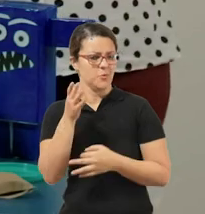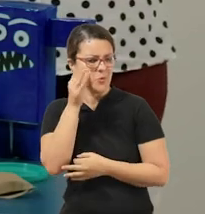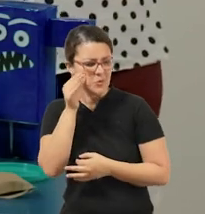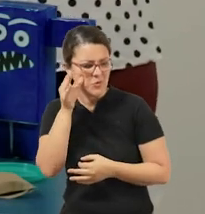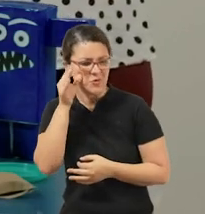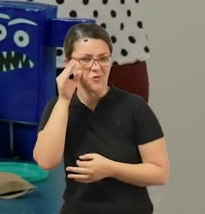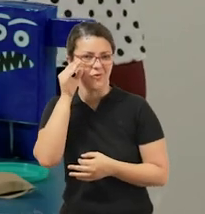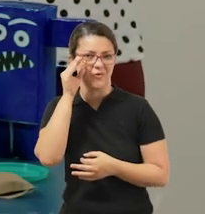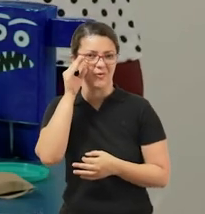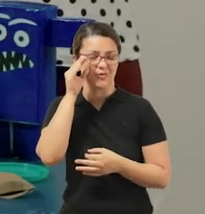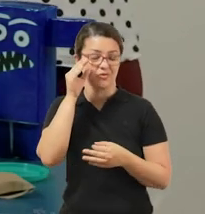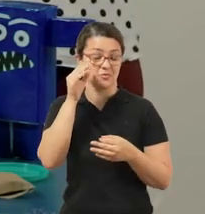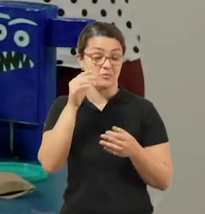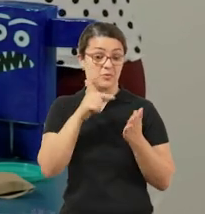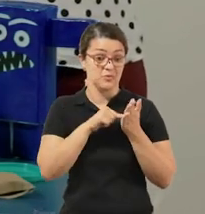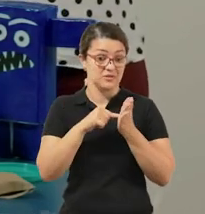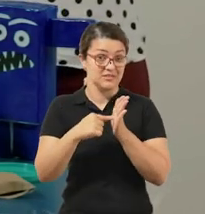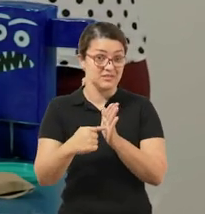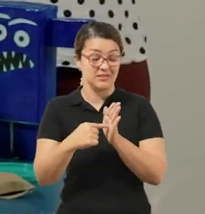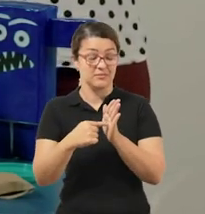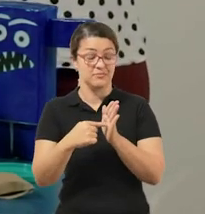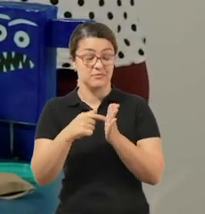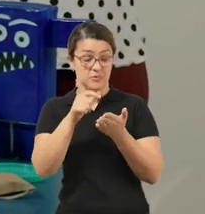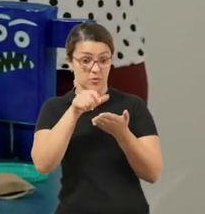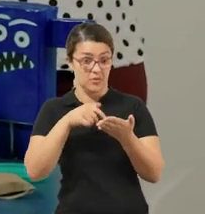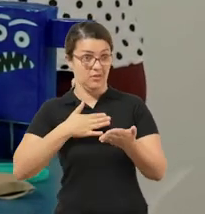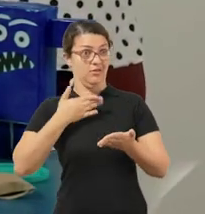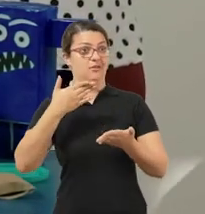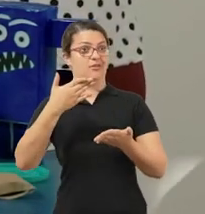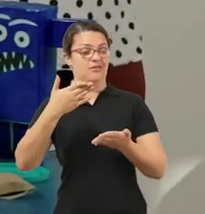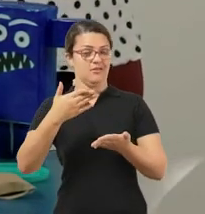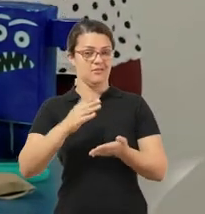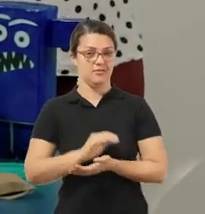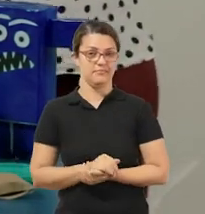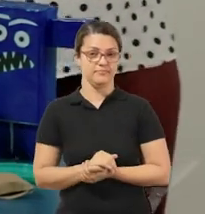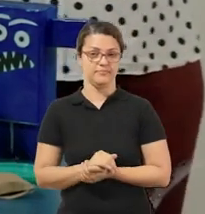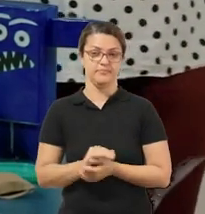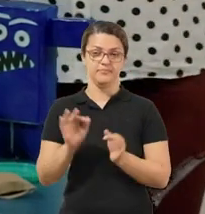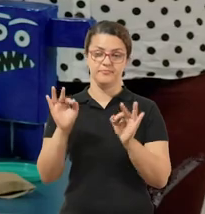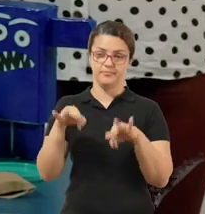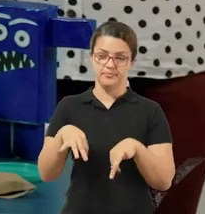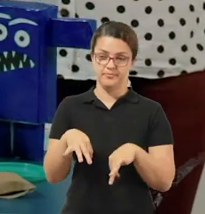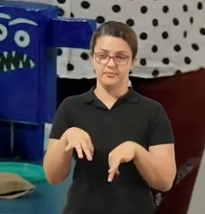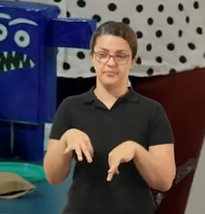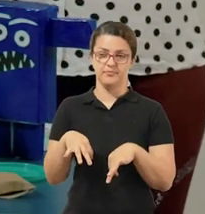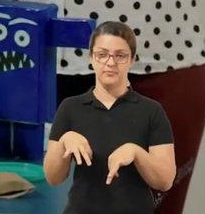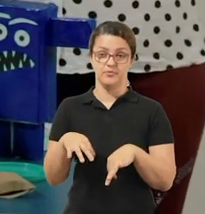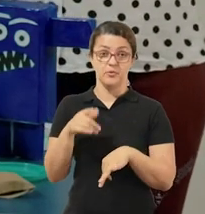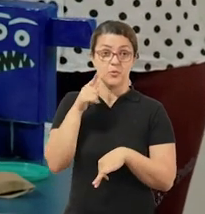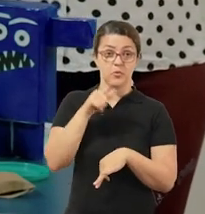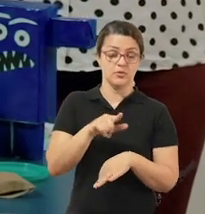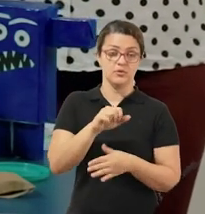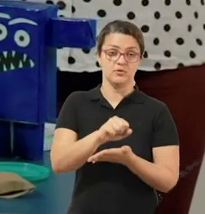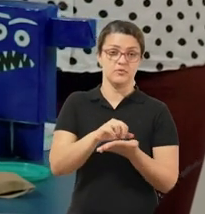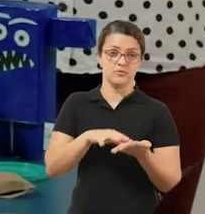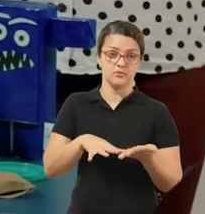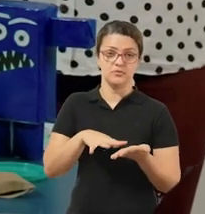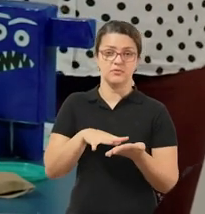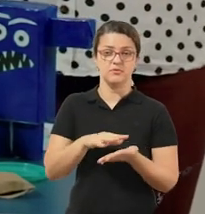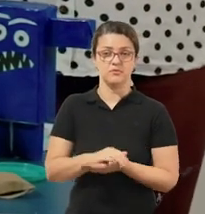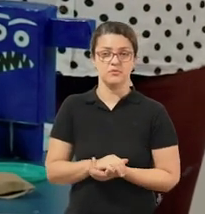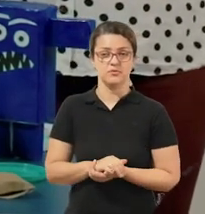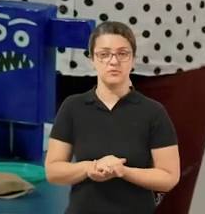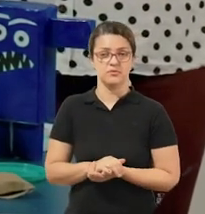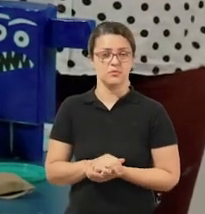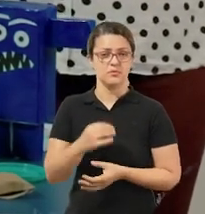interessante para assustar muita gente. E para terminar, nós vamos fazer uma outra atividade,